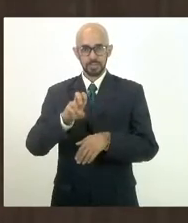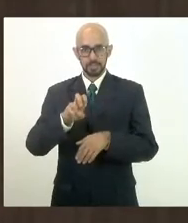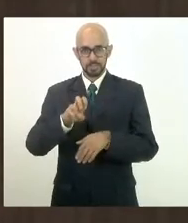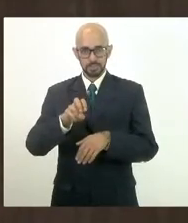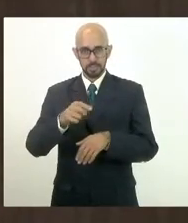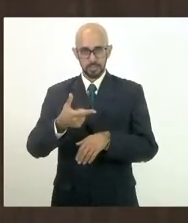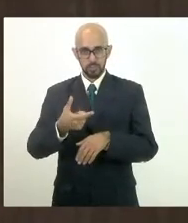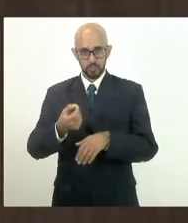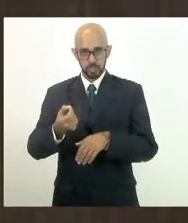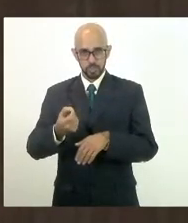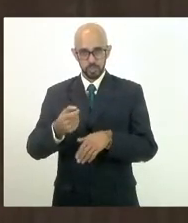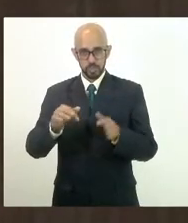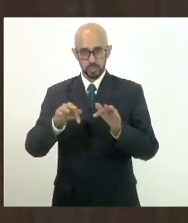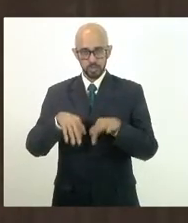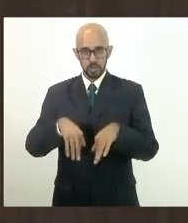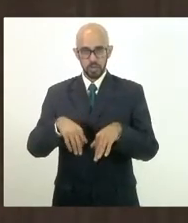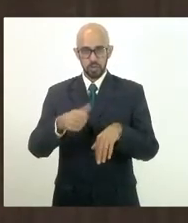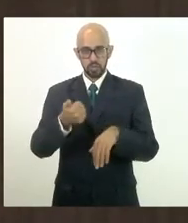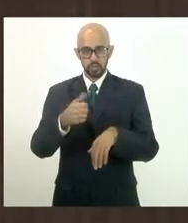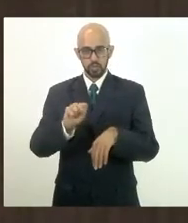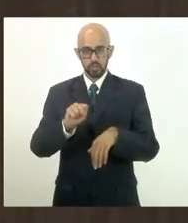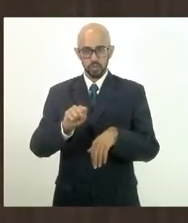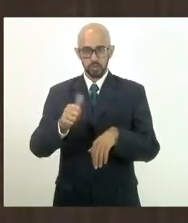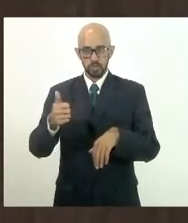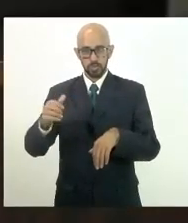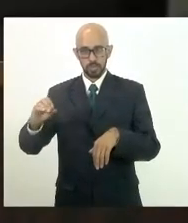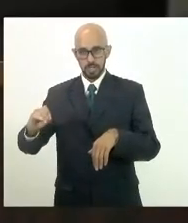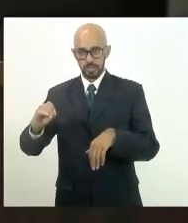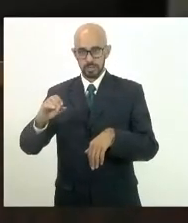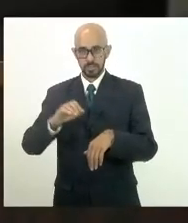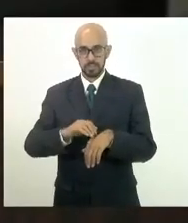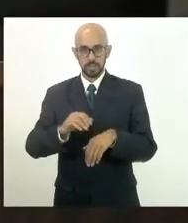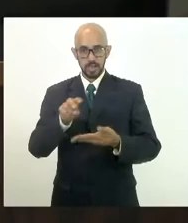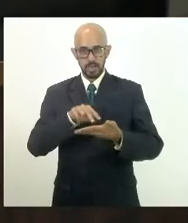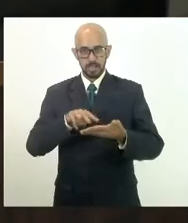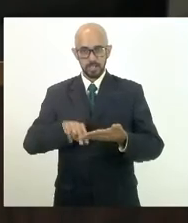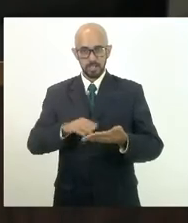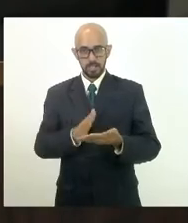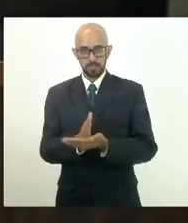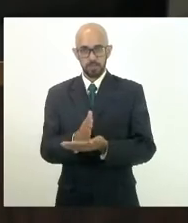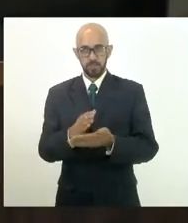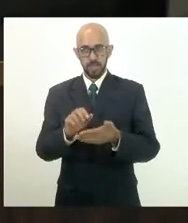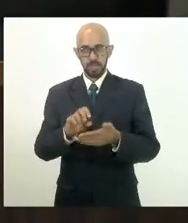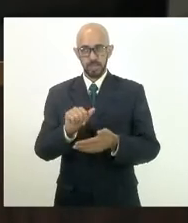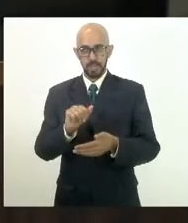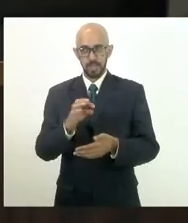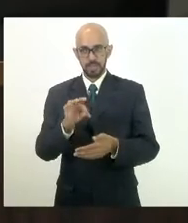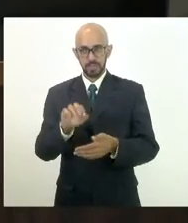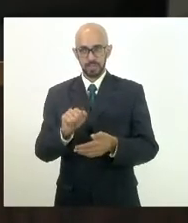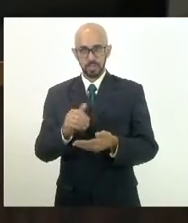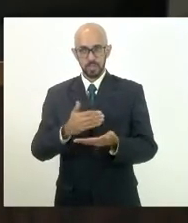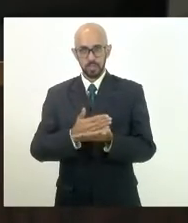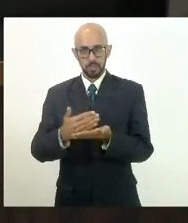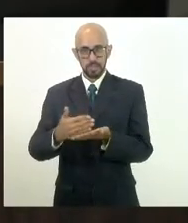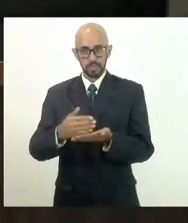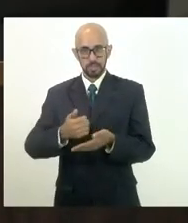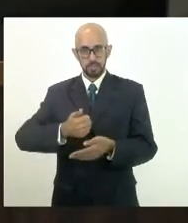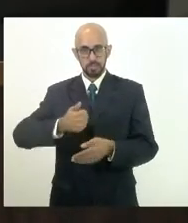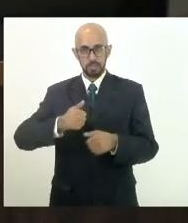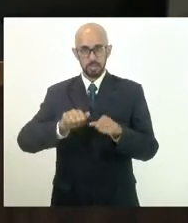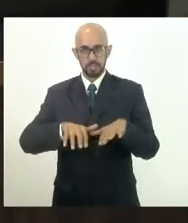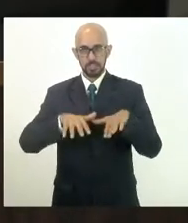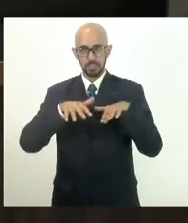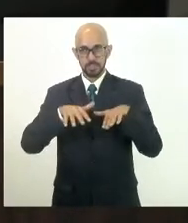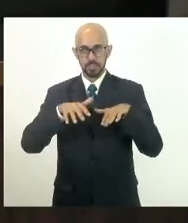20 minutos, encerrou-se às 18 horas e 10 minutos. Lida e aprovada a ata, passa-se a ordem da primeira sessão. Com a palavra o